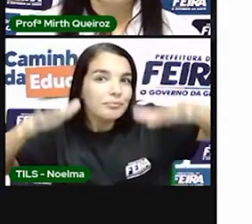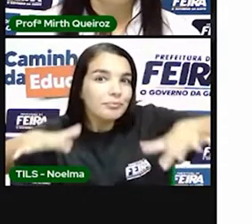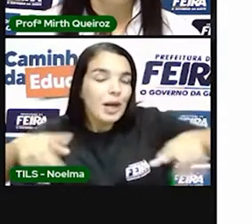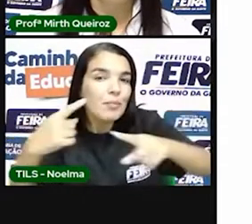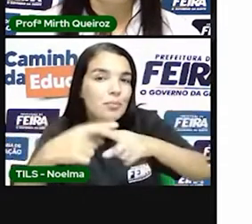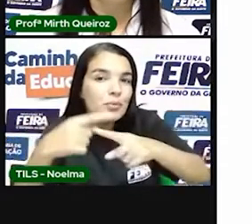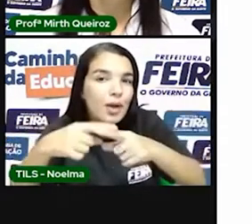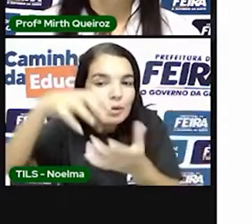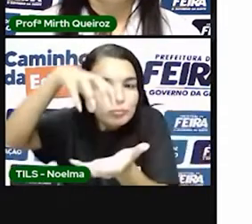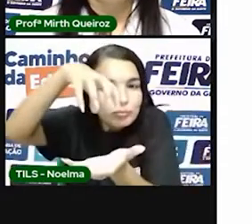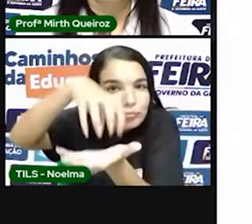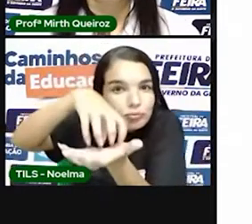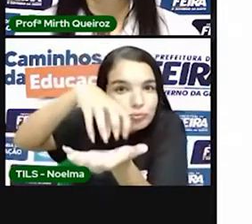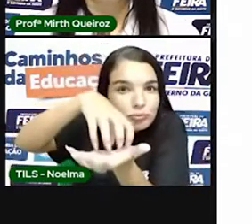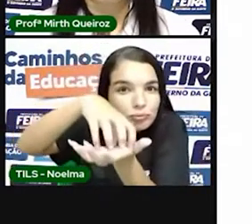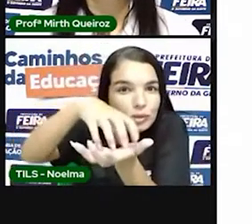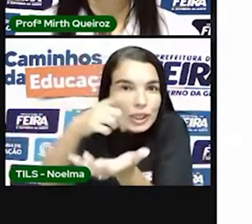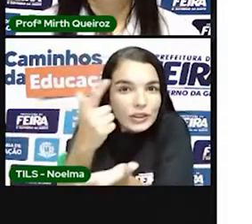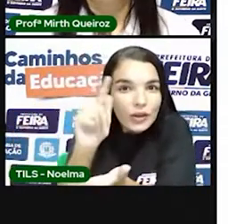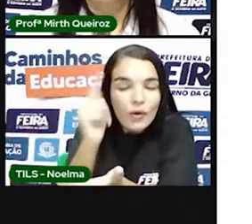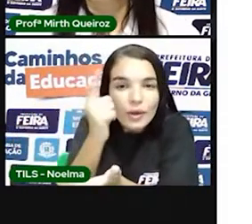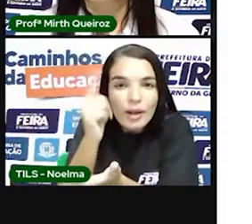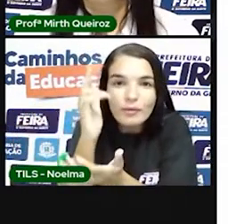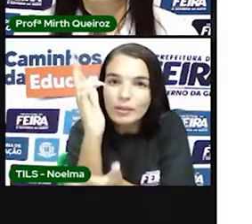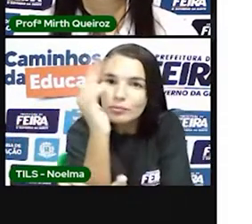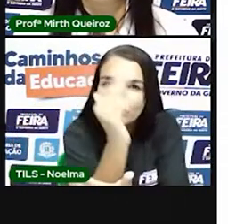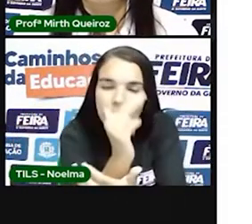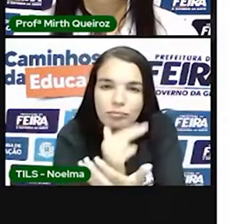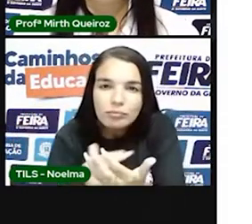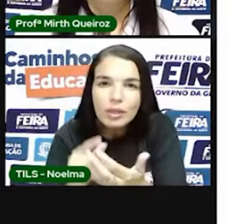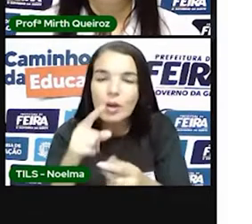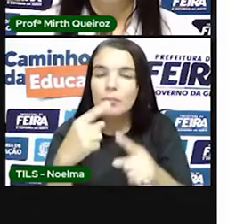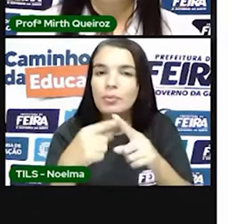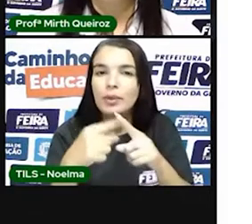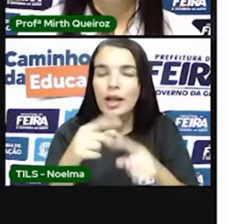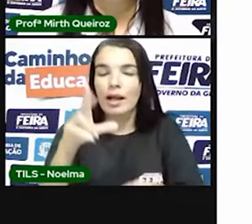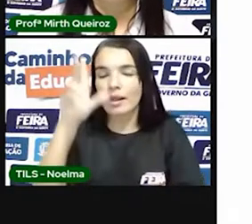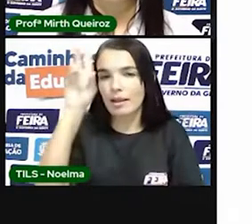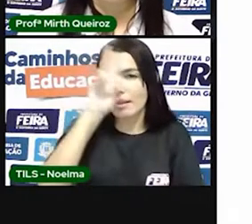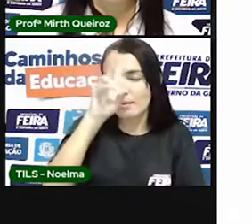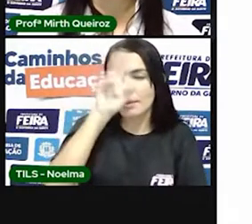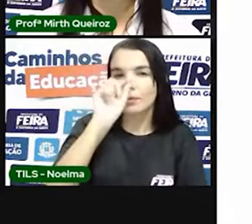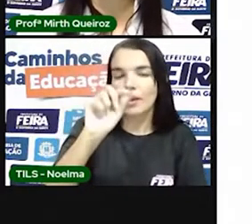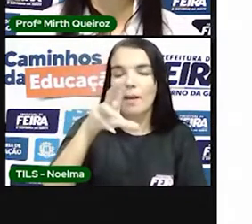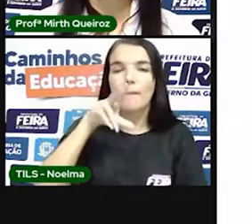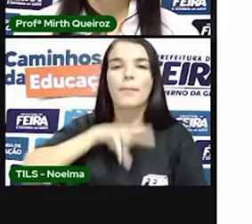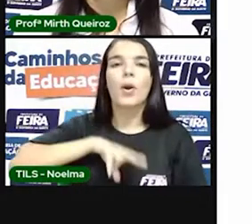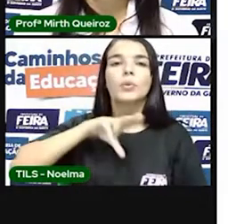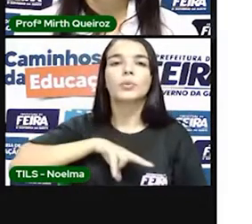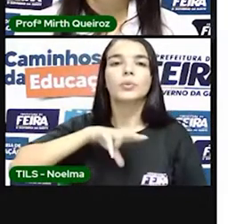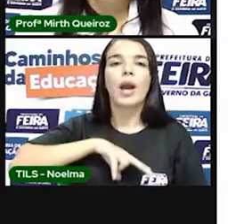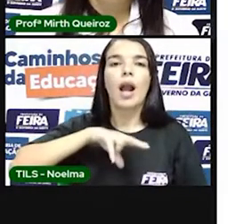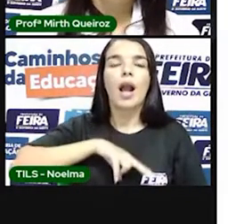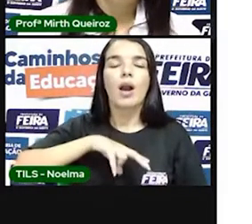geográfica, né? Com litorais. Lembrando que Portugal, ele pega aí uma parte do